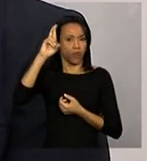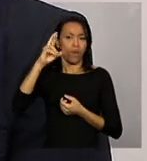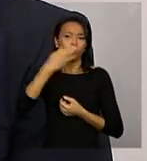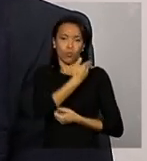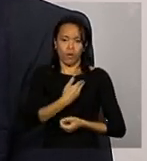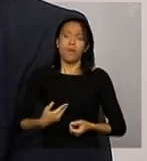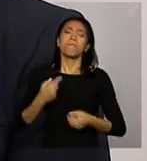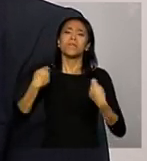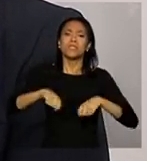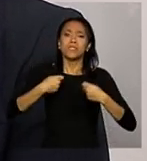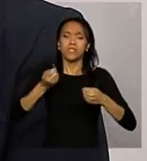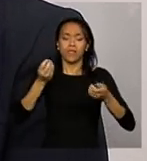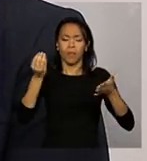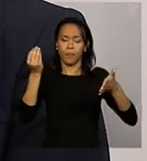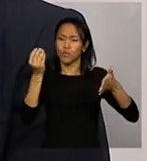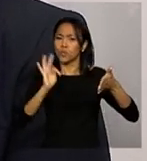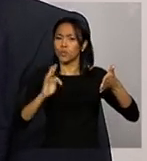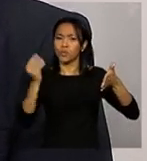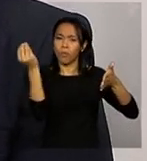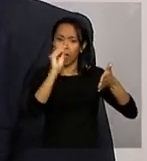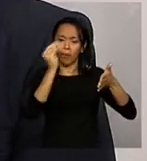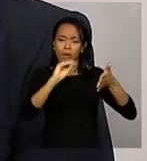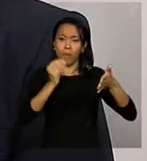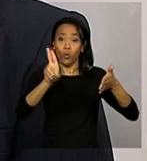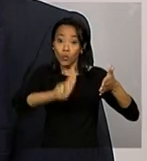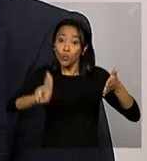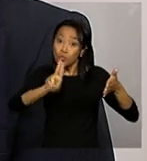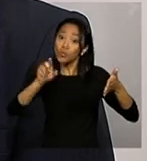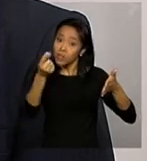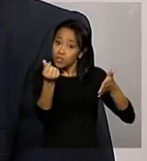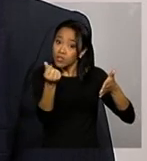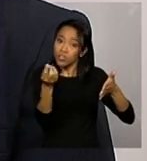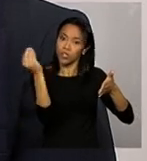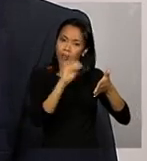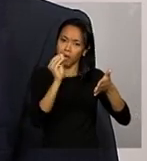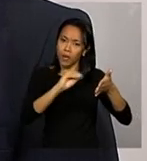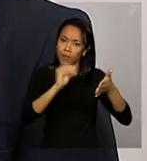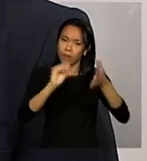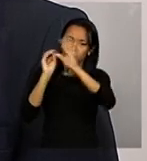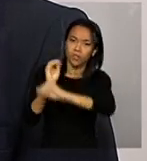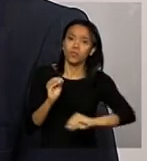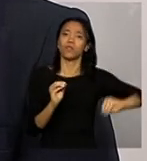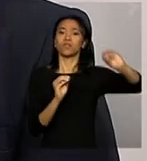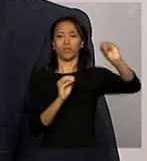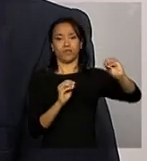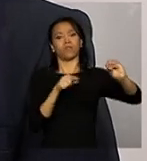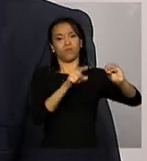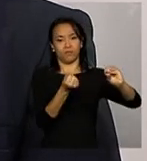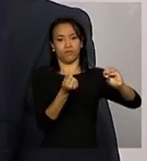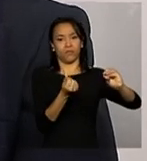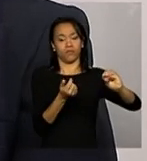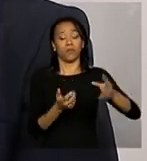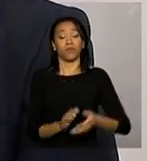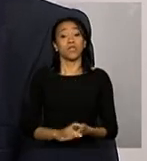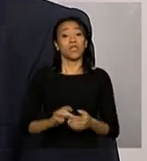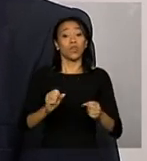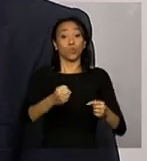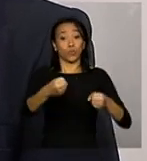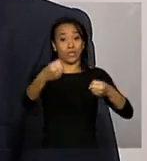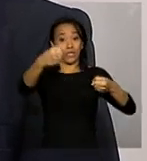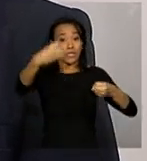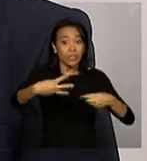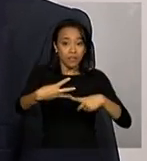rendimento decorrente de aplicação financeira desse recurso transferido. e no caso no terceiro item